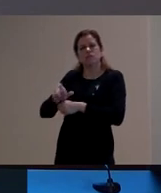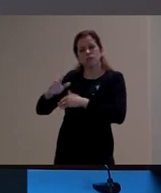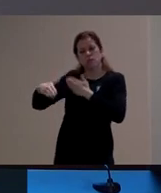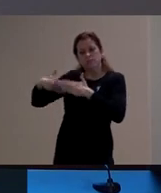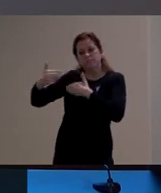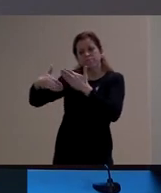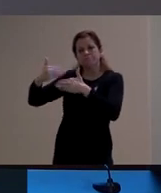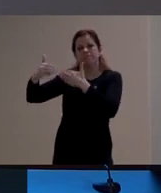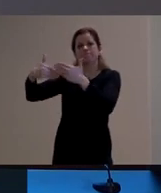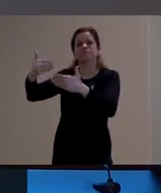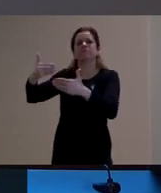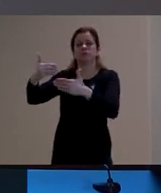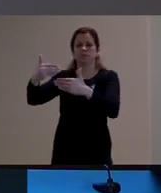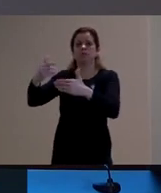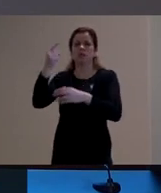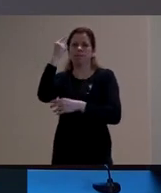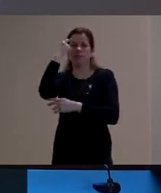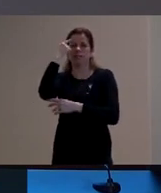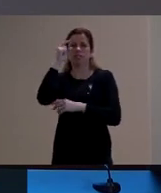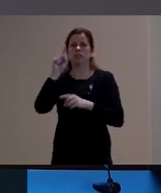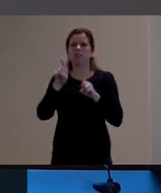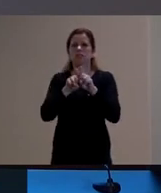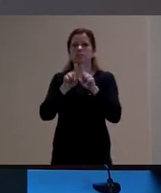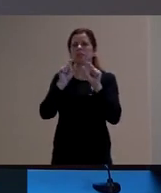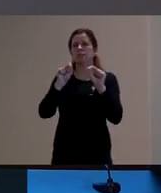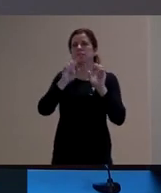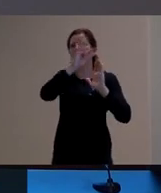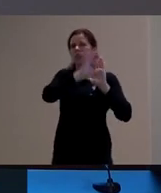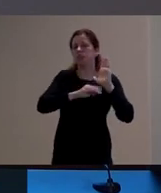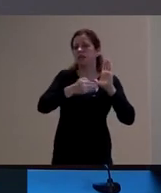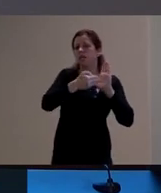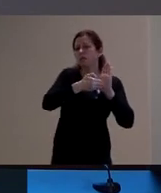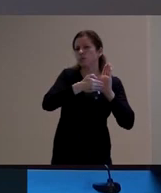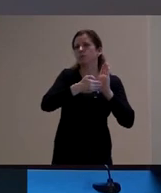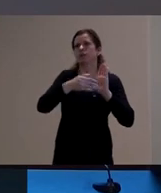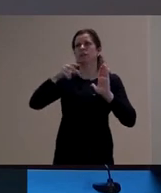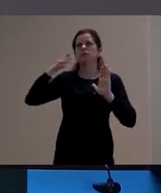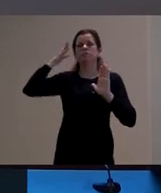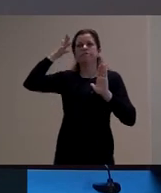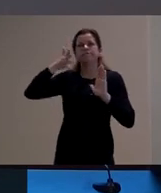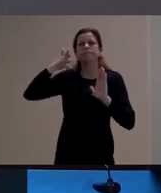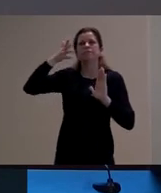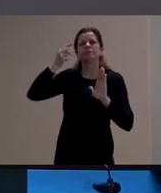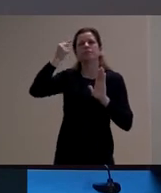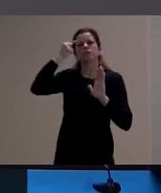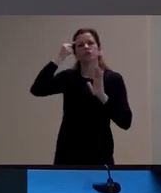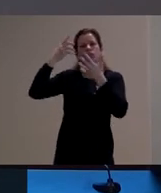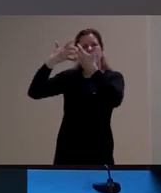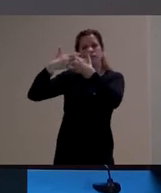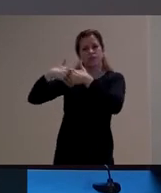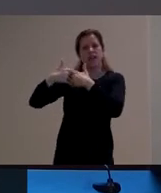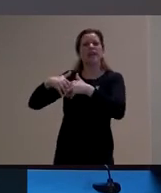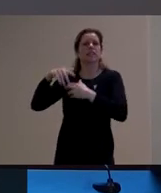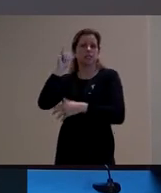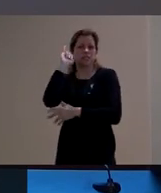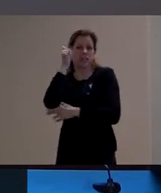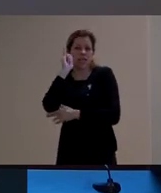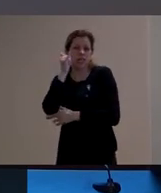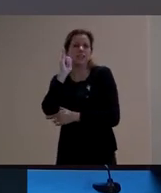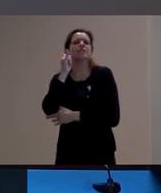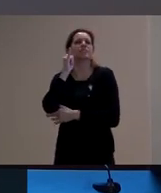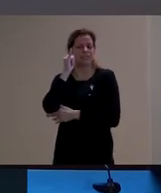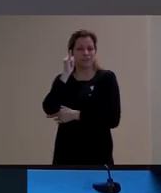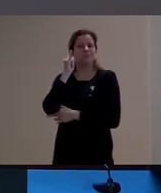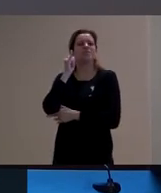Outro, depois, é um pouco pensar no texto do narrador e perceber como que também ali ele indica a narração como